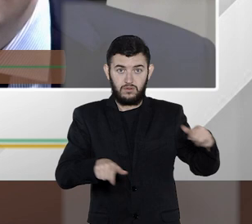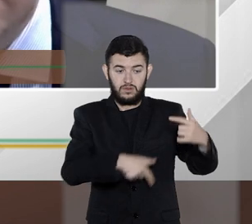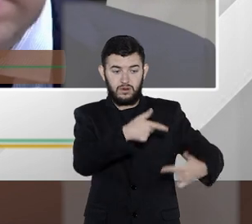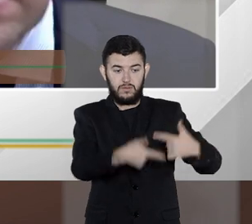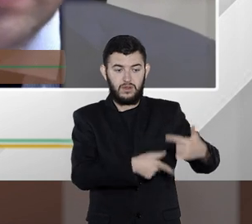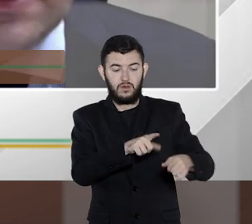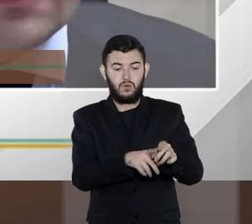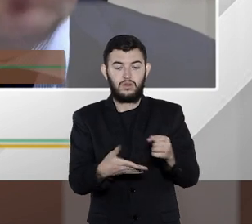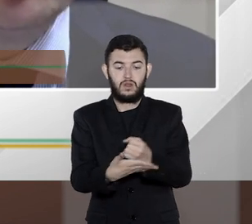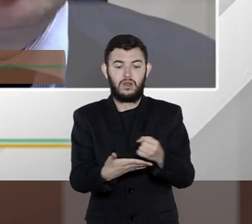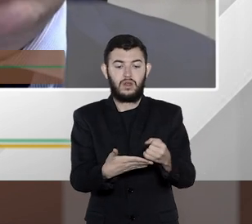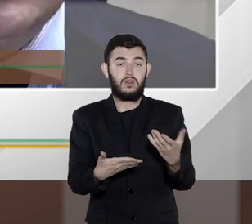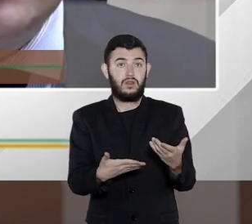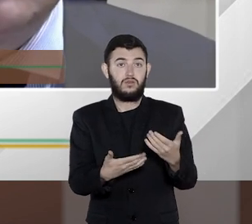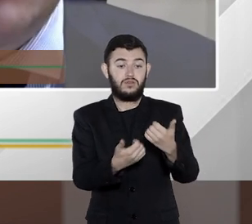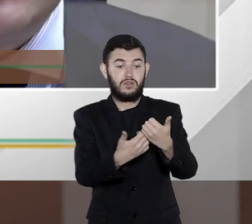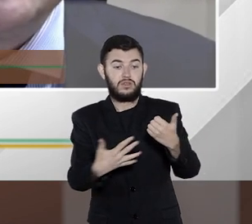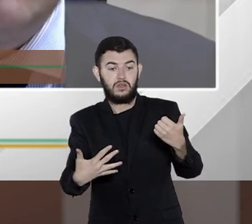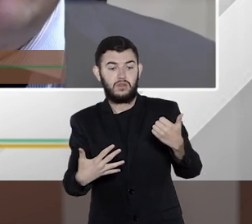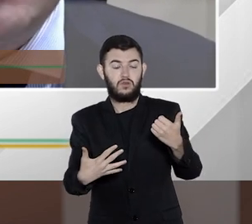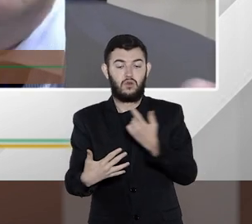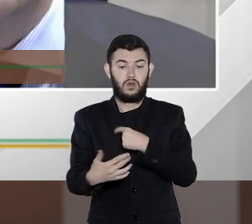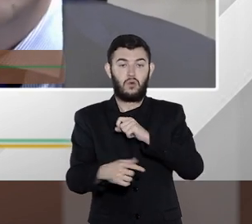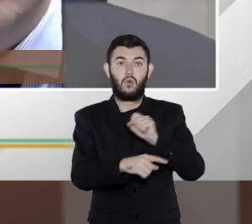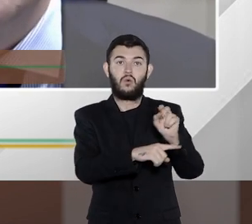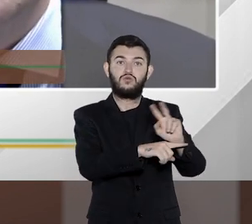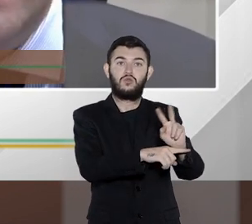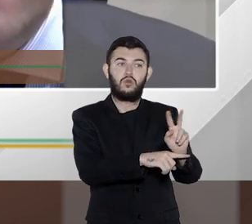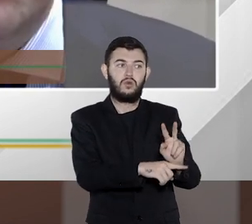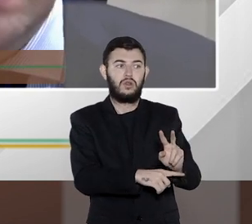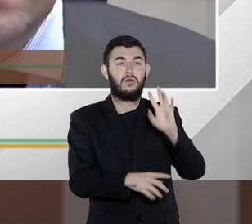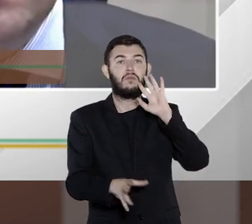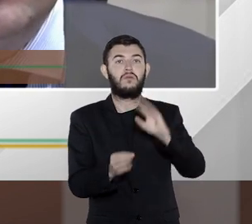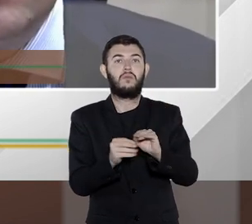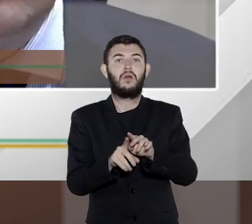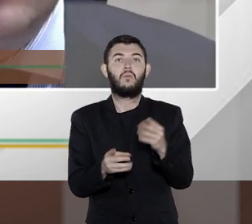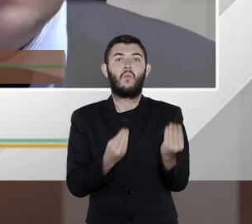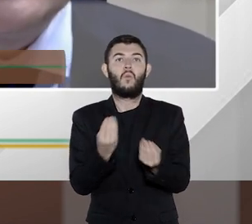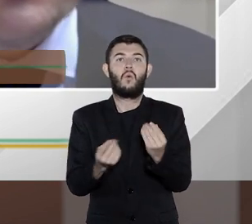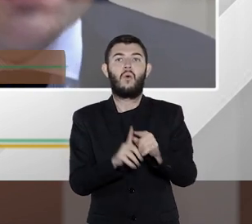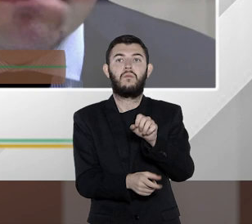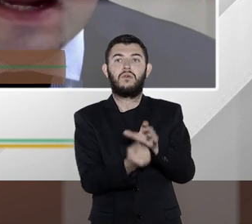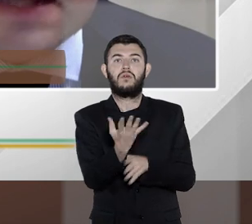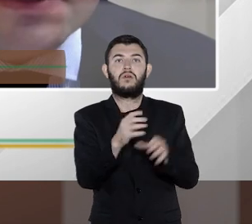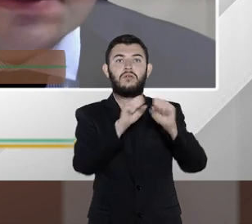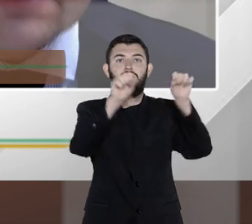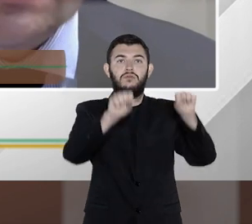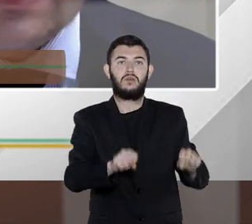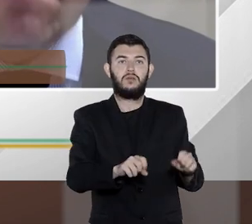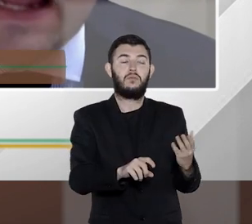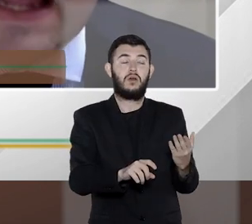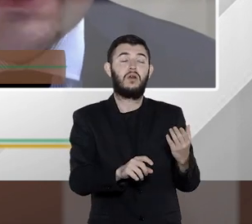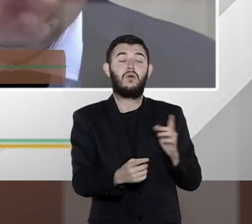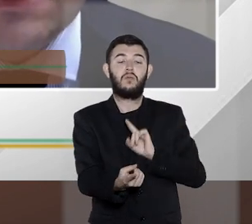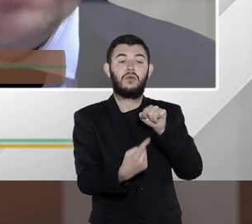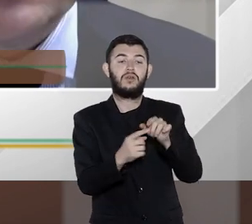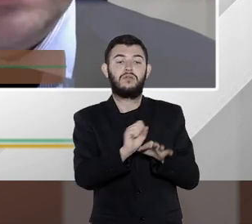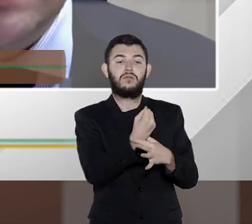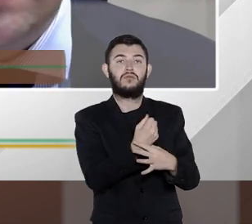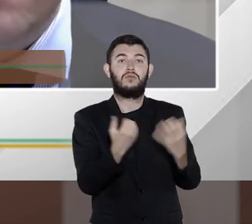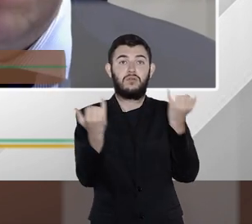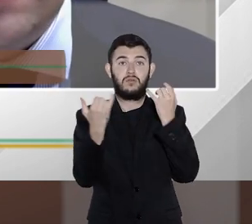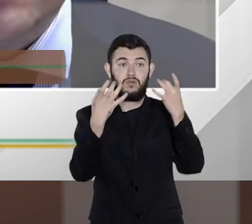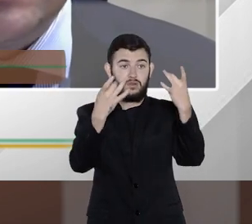de assessorias e consultorias para saber como que vai instalar. Então, desde as empresas, desde aquela pequena